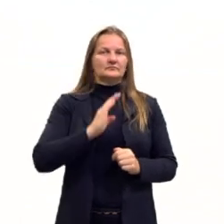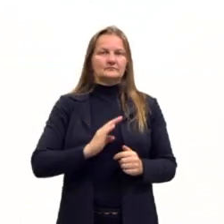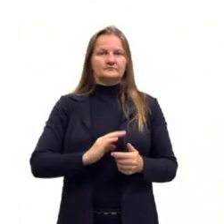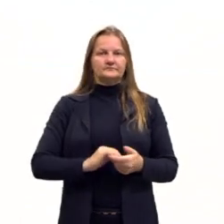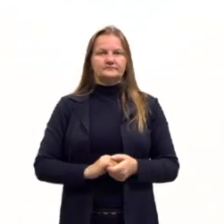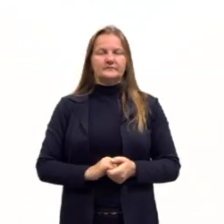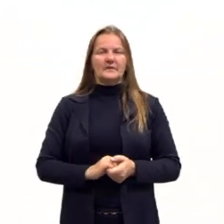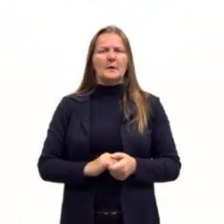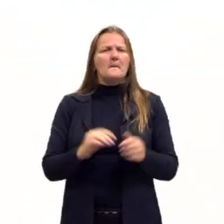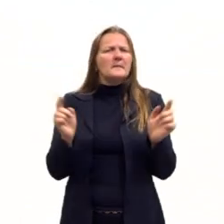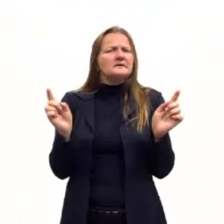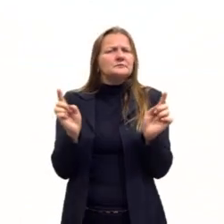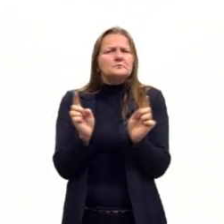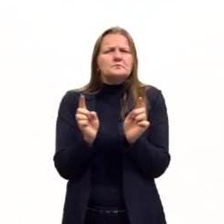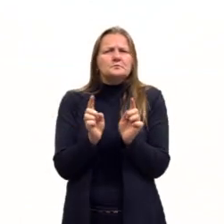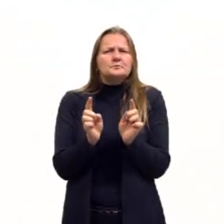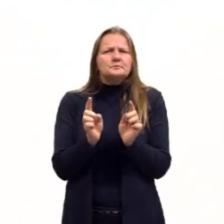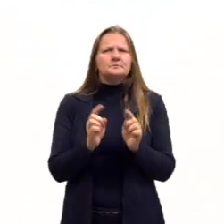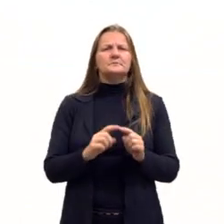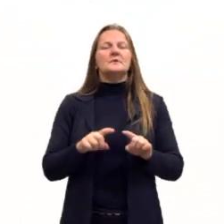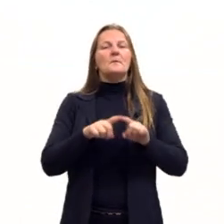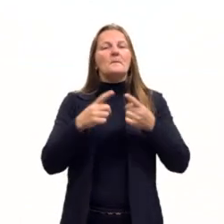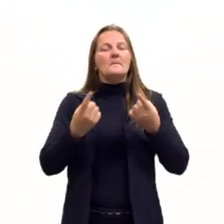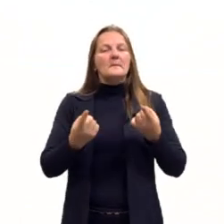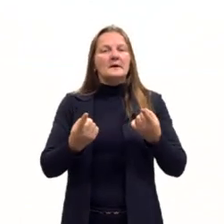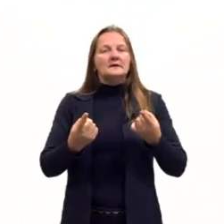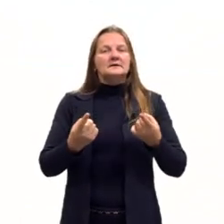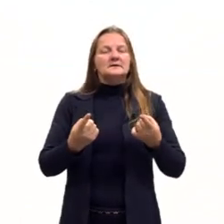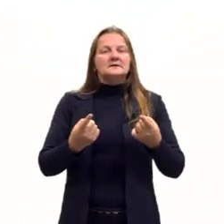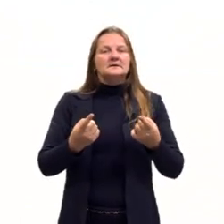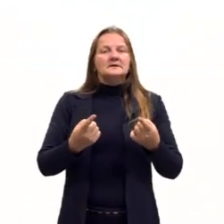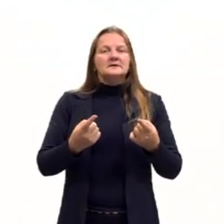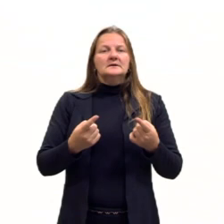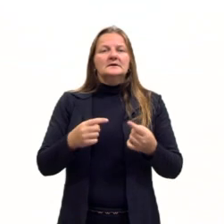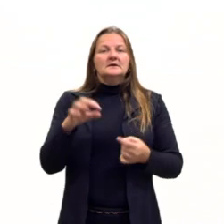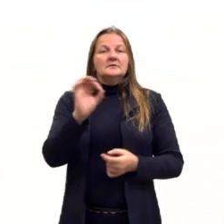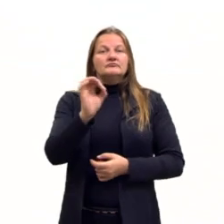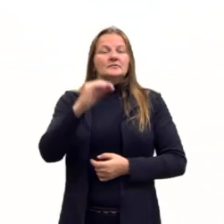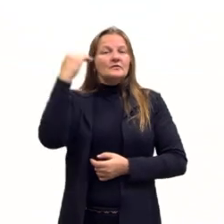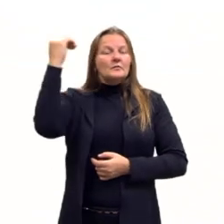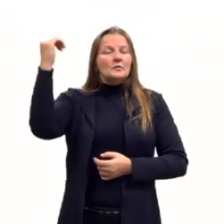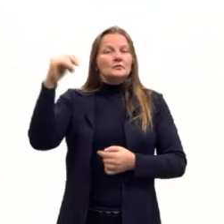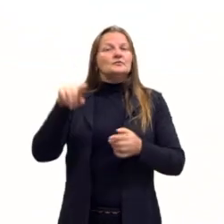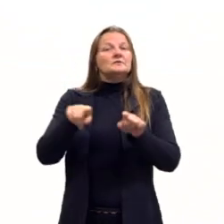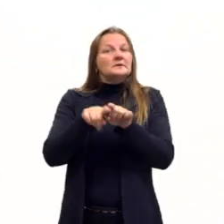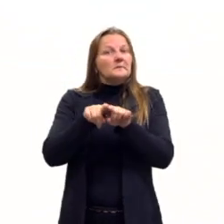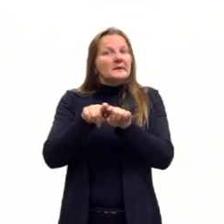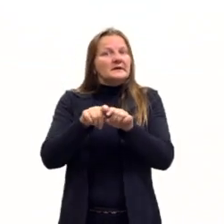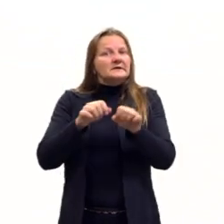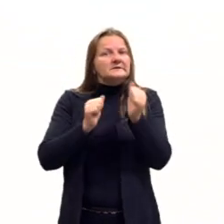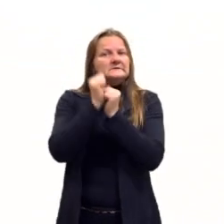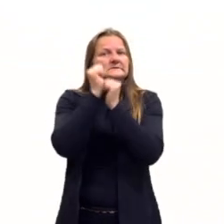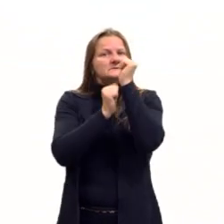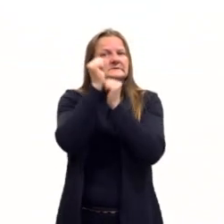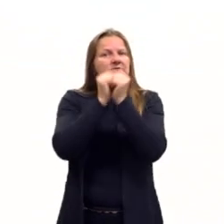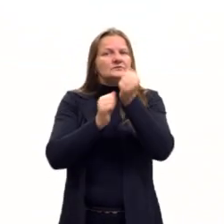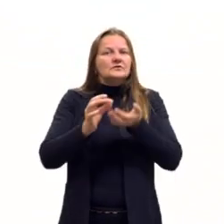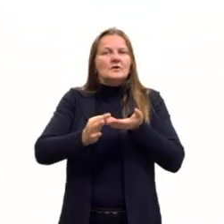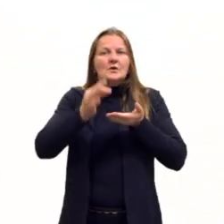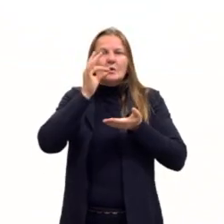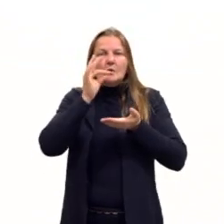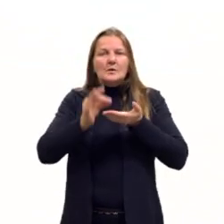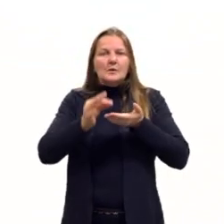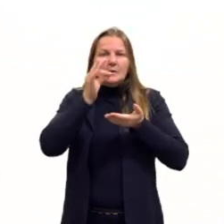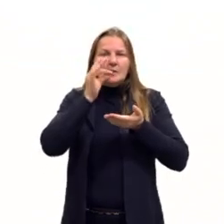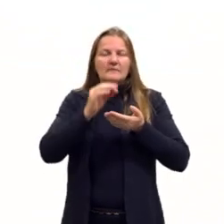muito pequena. E muito relacionada a essa industrialização também, a questão do café, né, a gente sabe que o café foi o